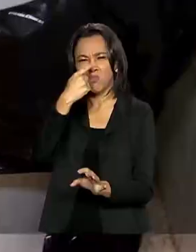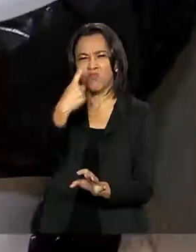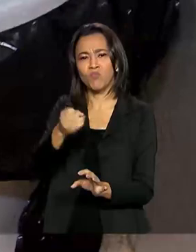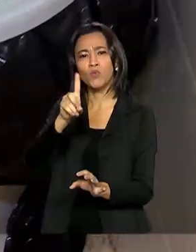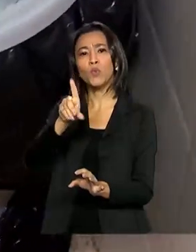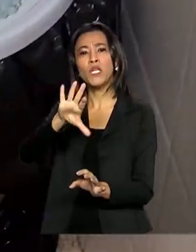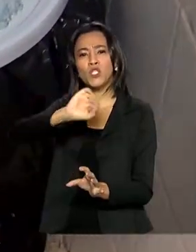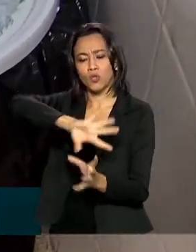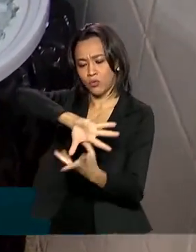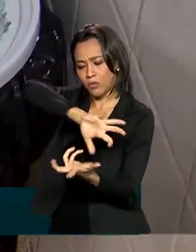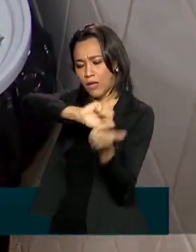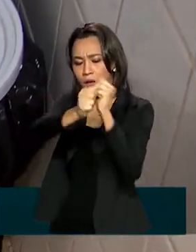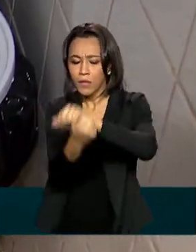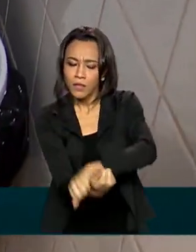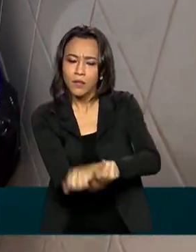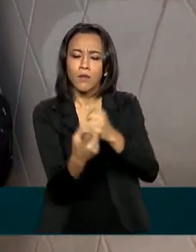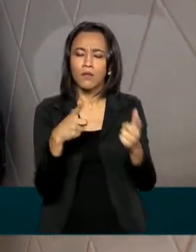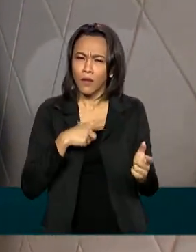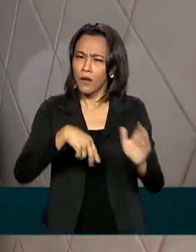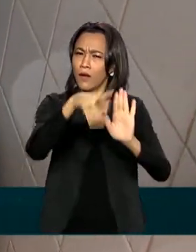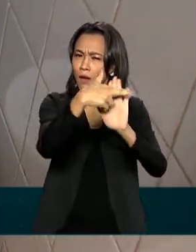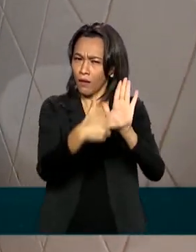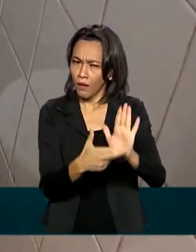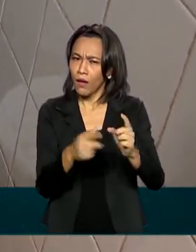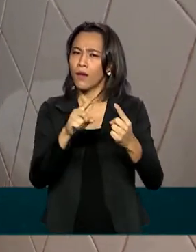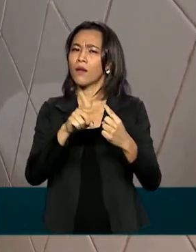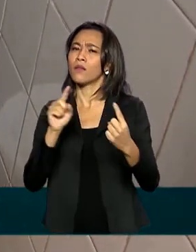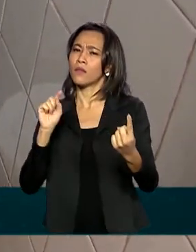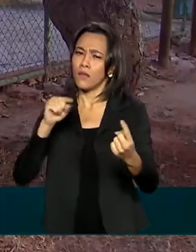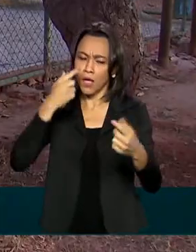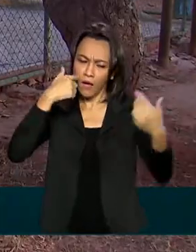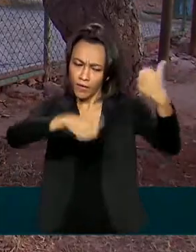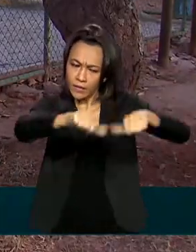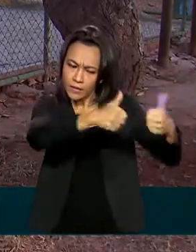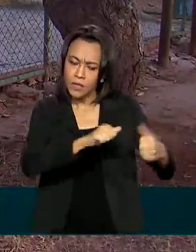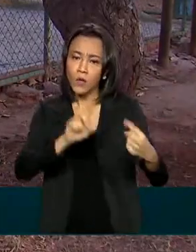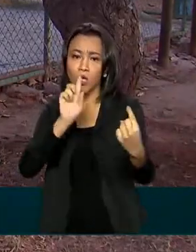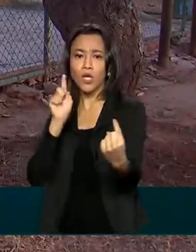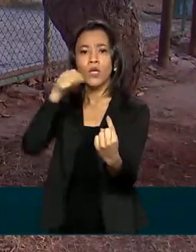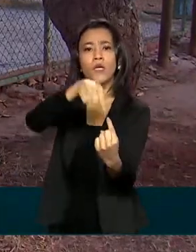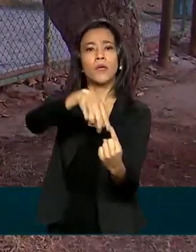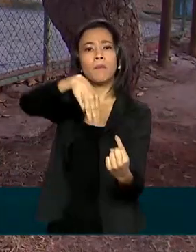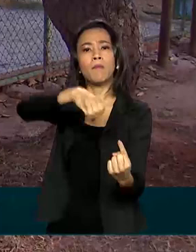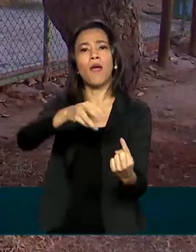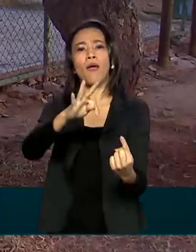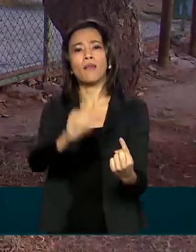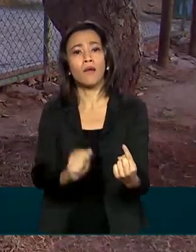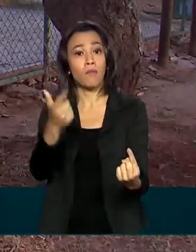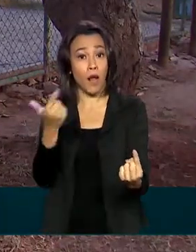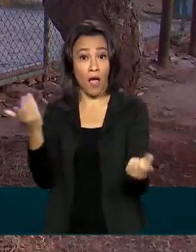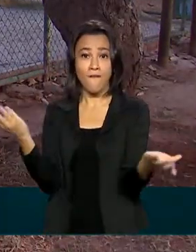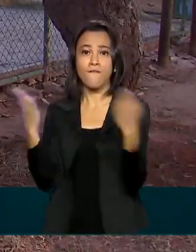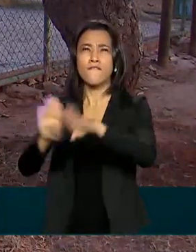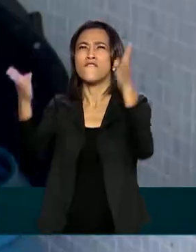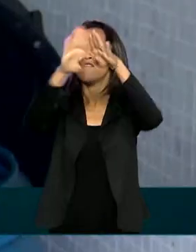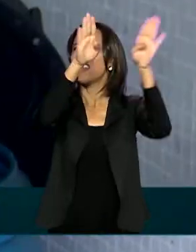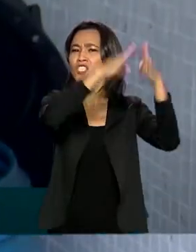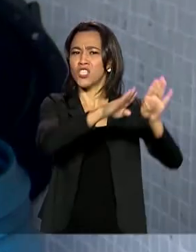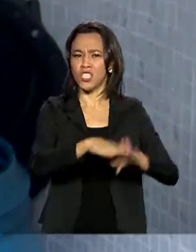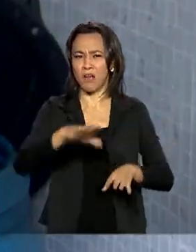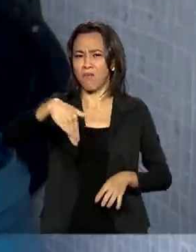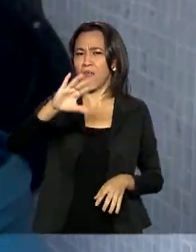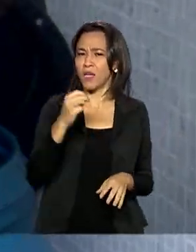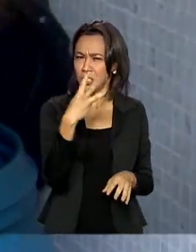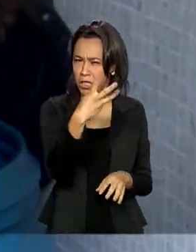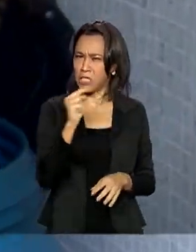traz o diagnóstico, diretrizes e metas sobre a gestão do lixo no Brasil e deve ajudar a fechar os mais de 3 mil